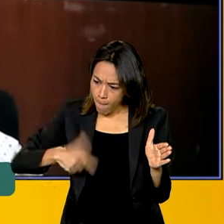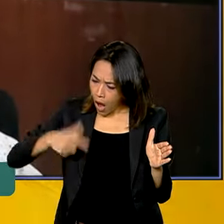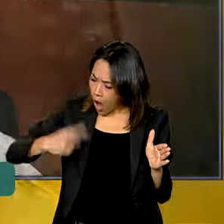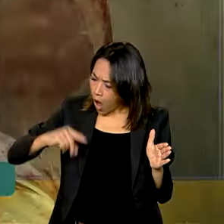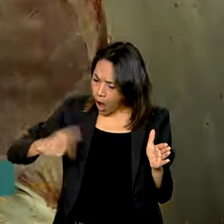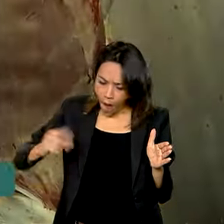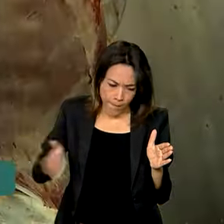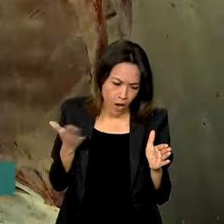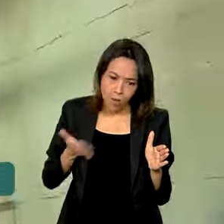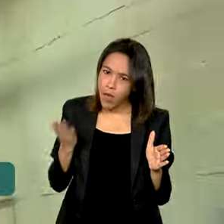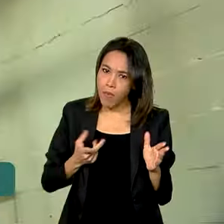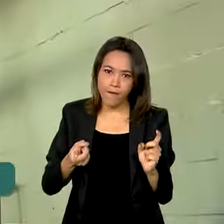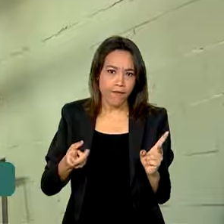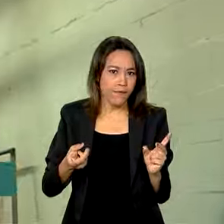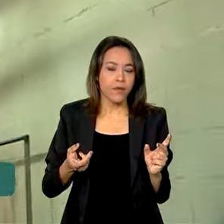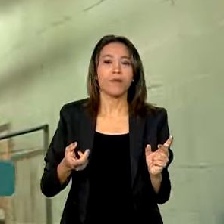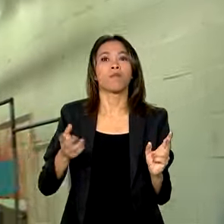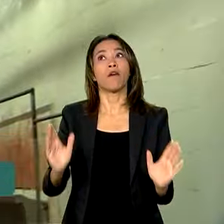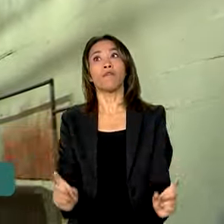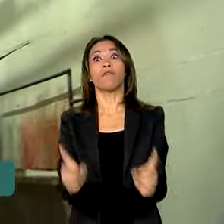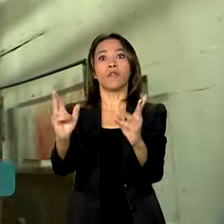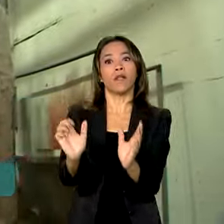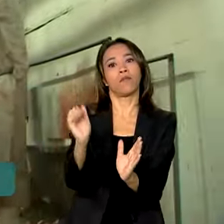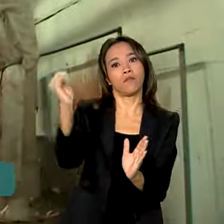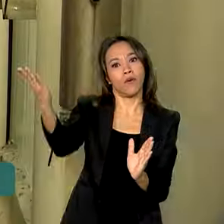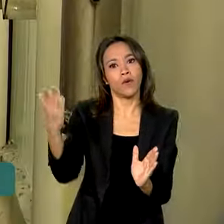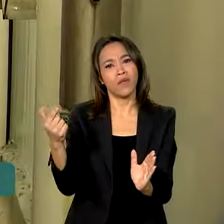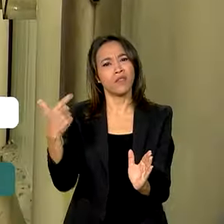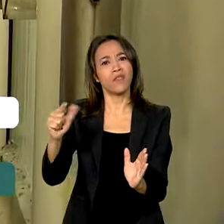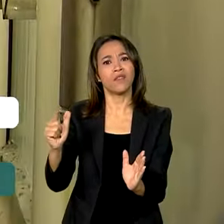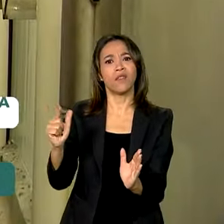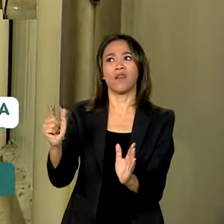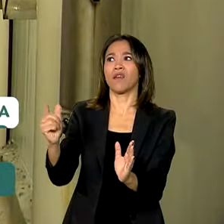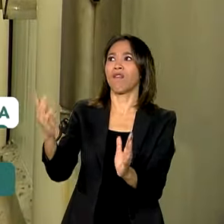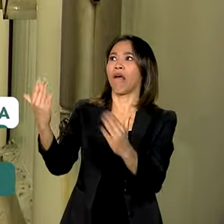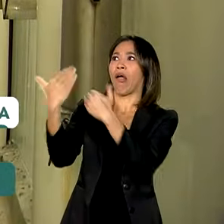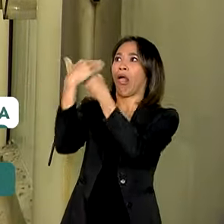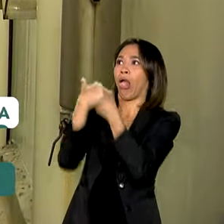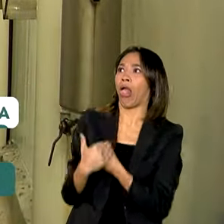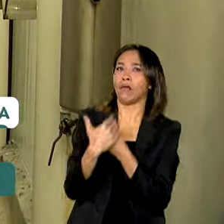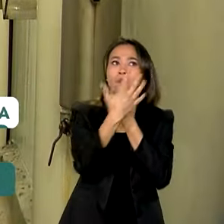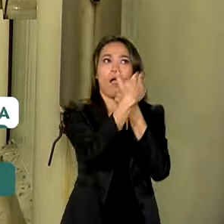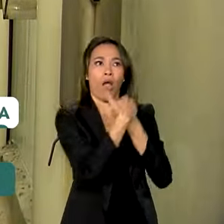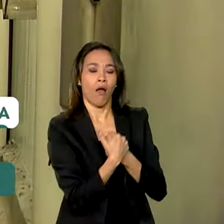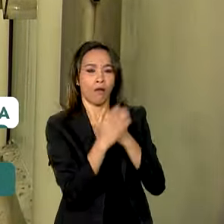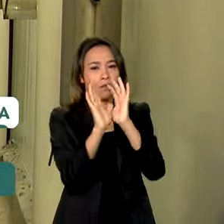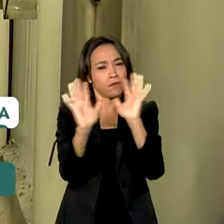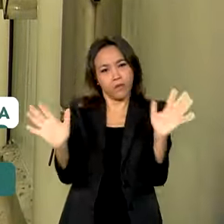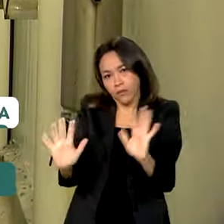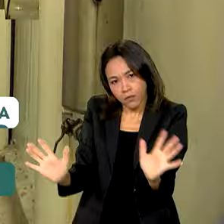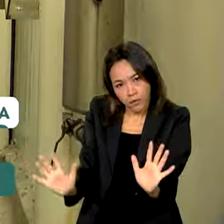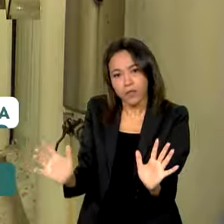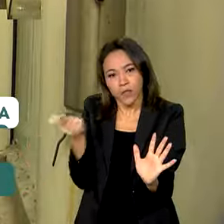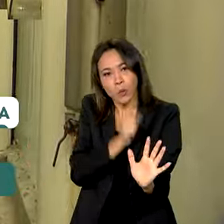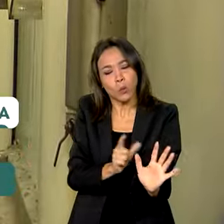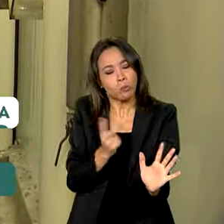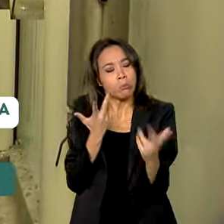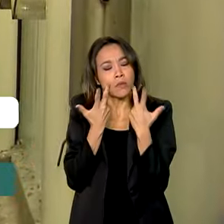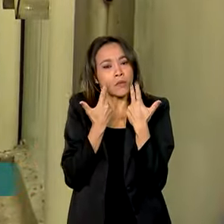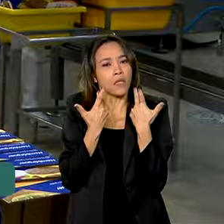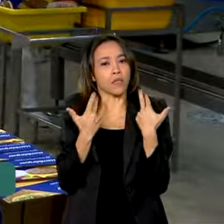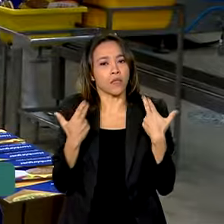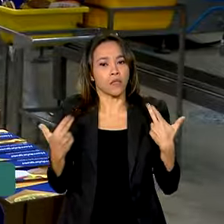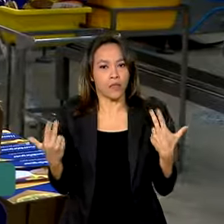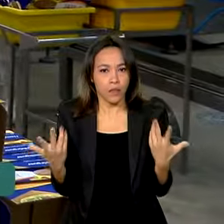sem que haja qualquer pressão nos mercados. Então, a questão da proteína animal é